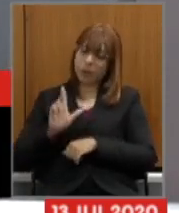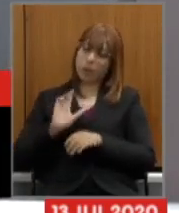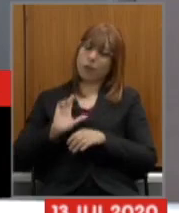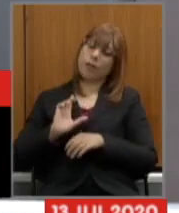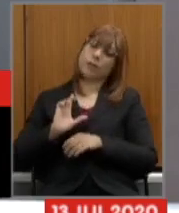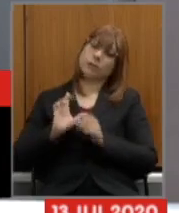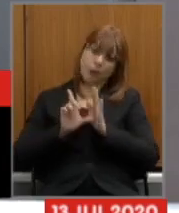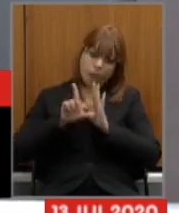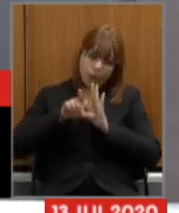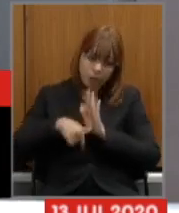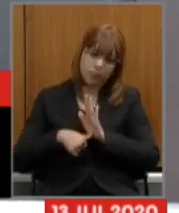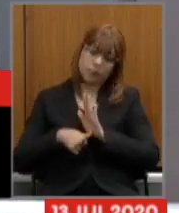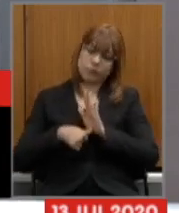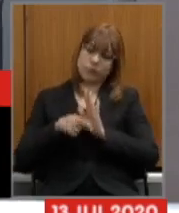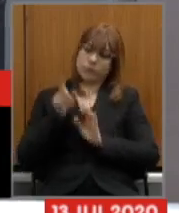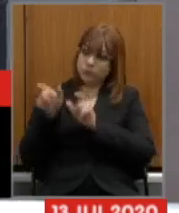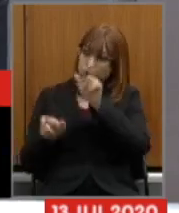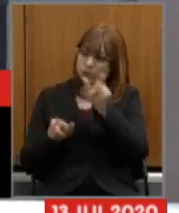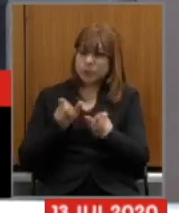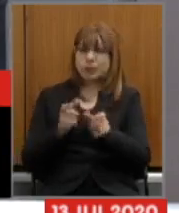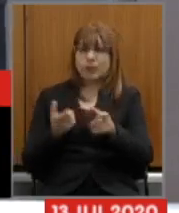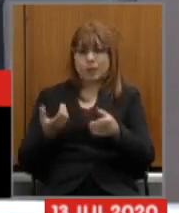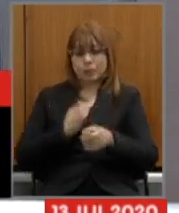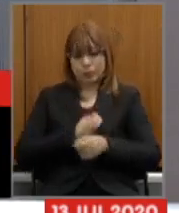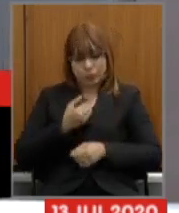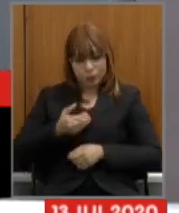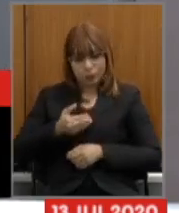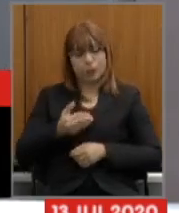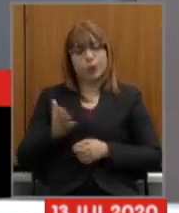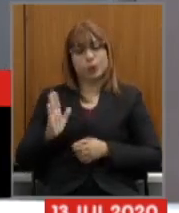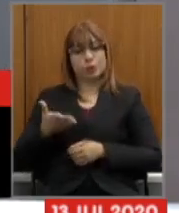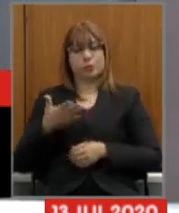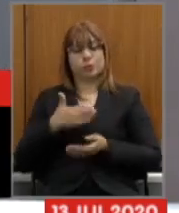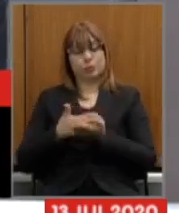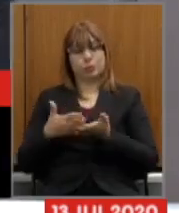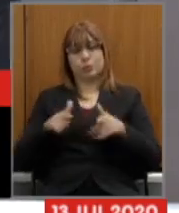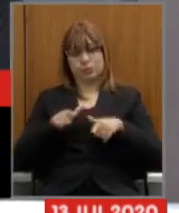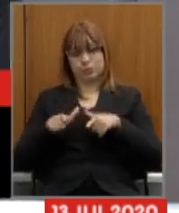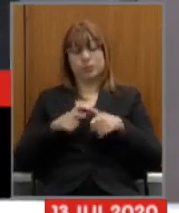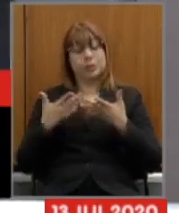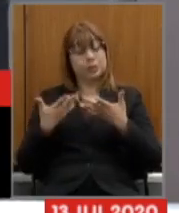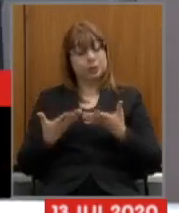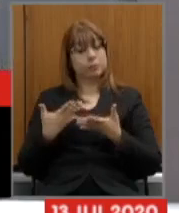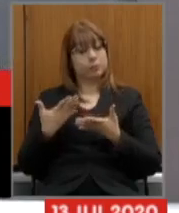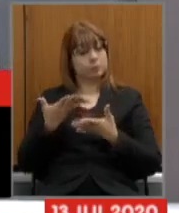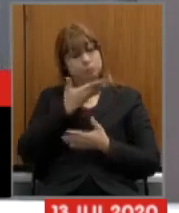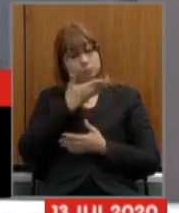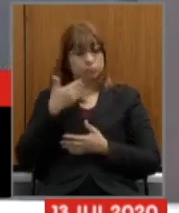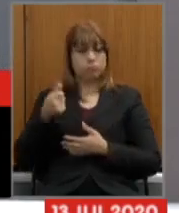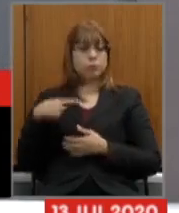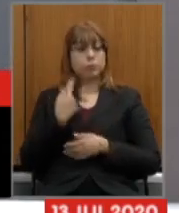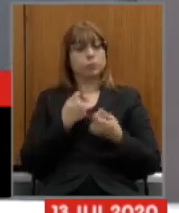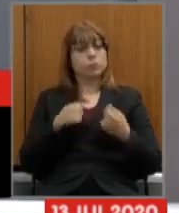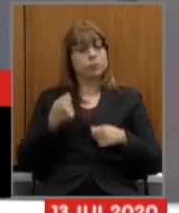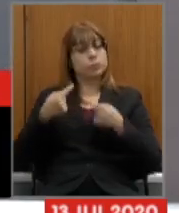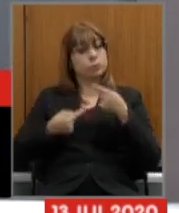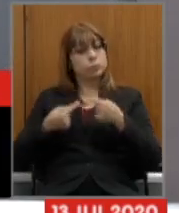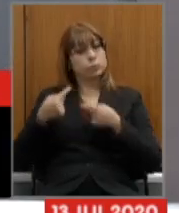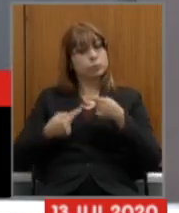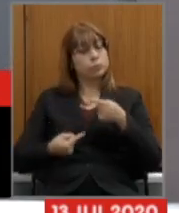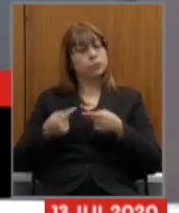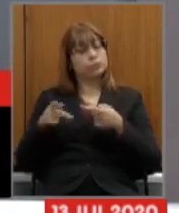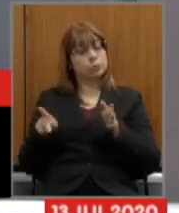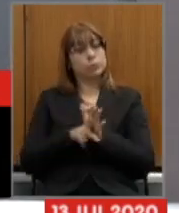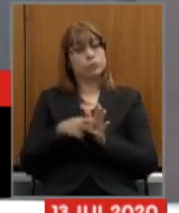trabalhando hoje então independente de prazo do Governo Federal quanto antes precisamos discutir a nossa reforma da